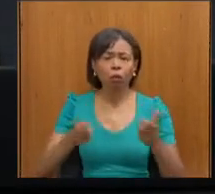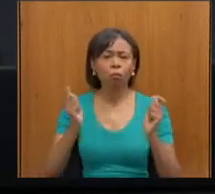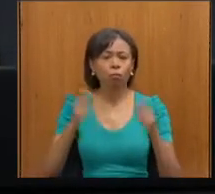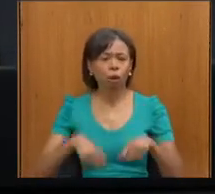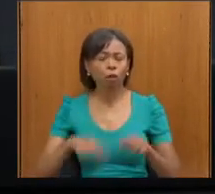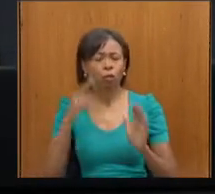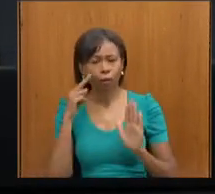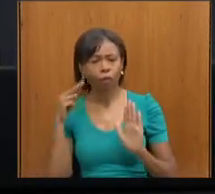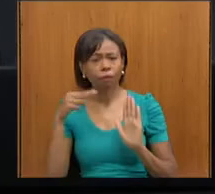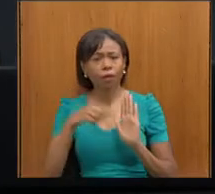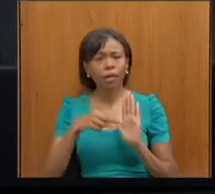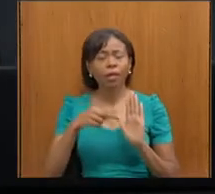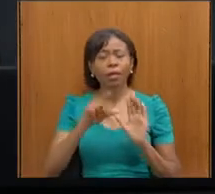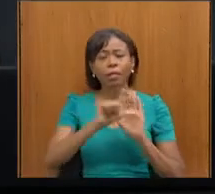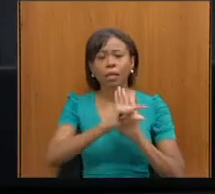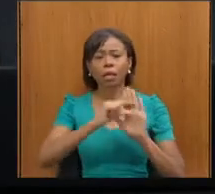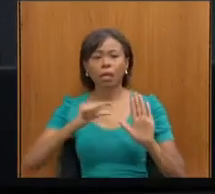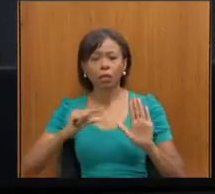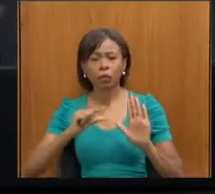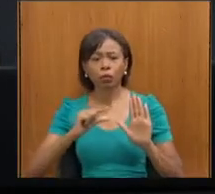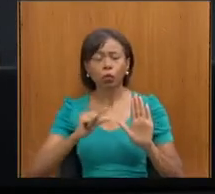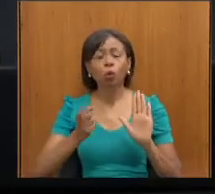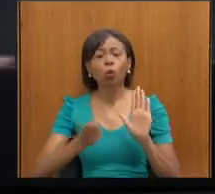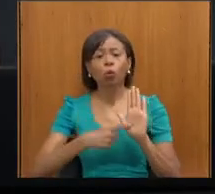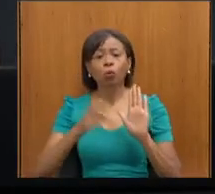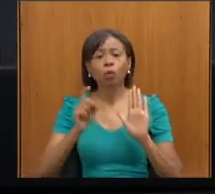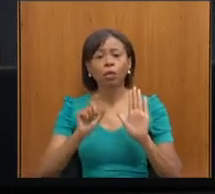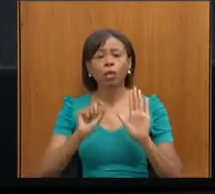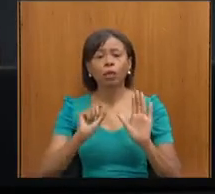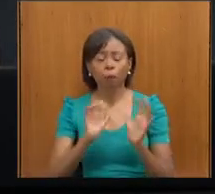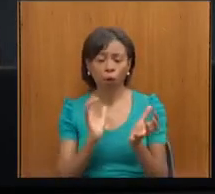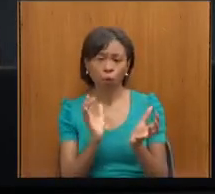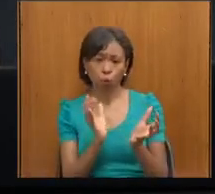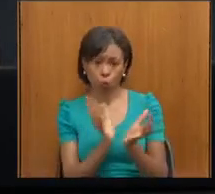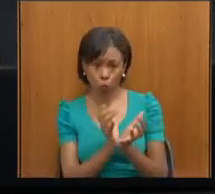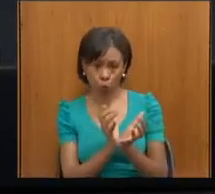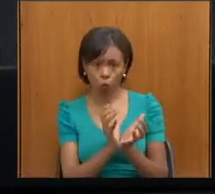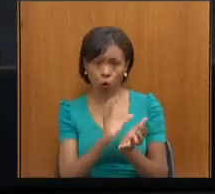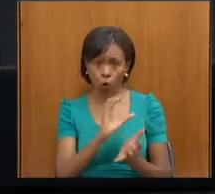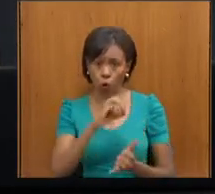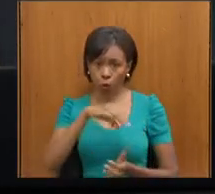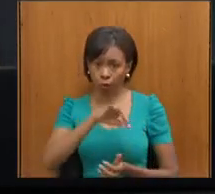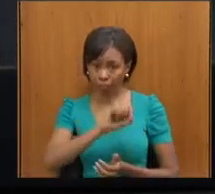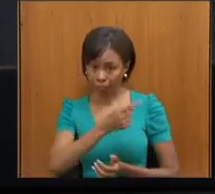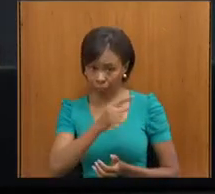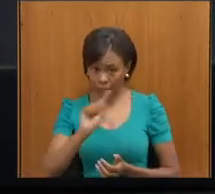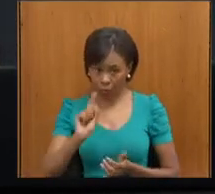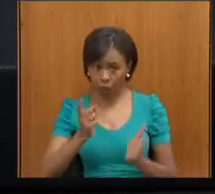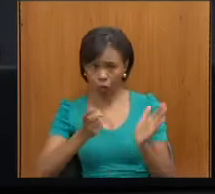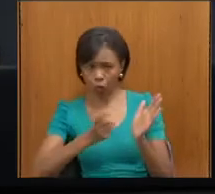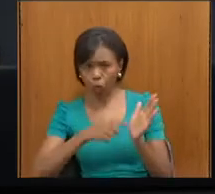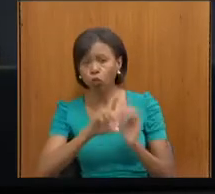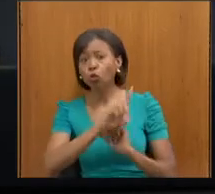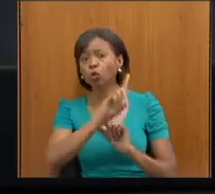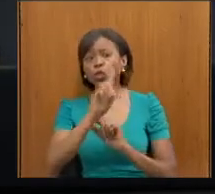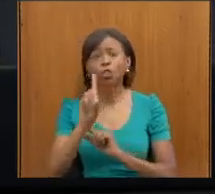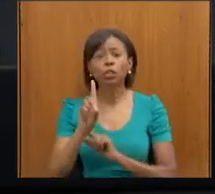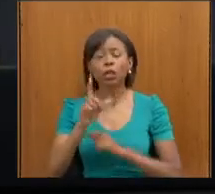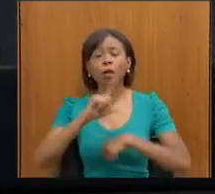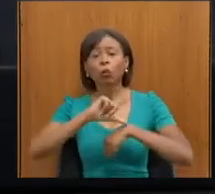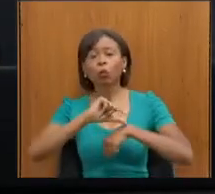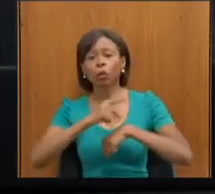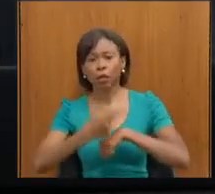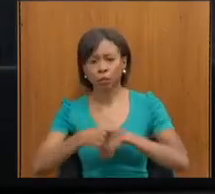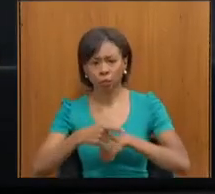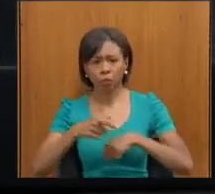Desdobramentos, selecionando-se a comissão, o dia e a hora do evento. Então, quero aqui